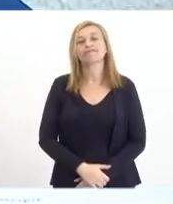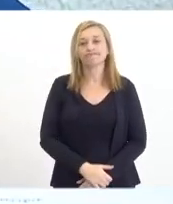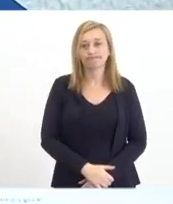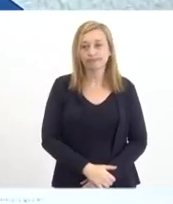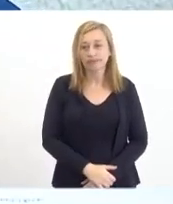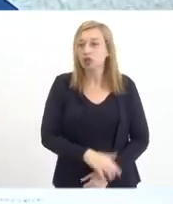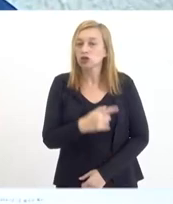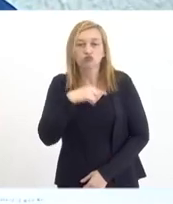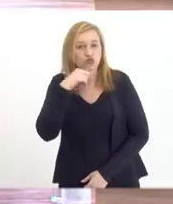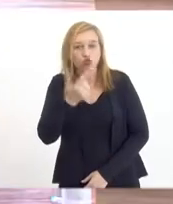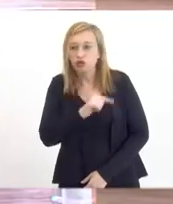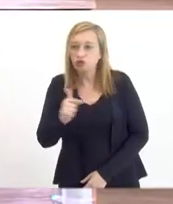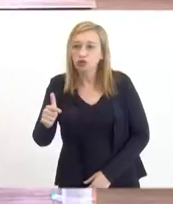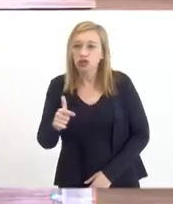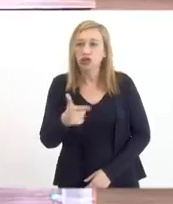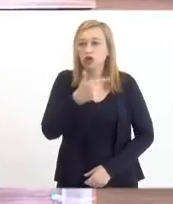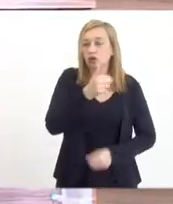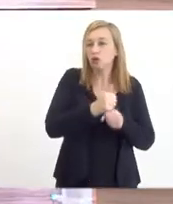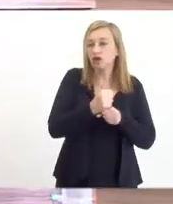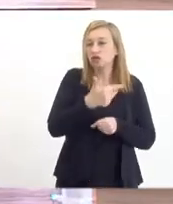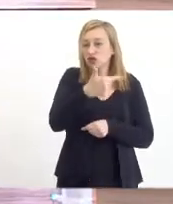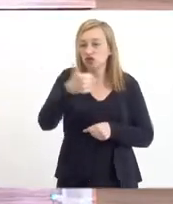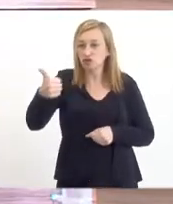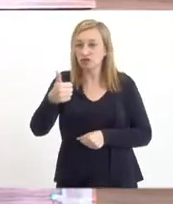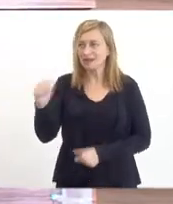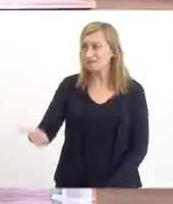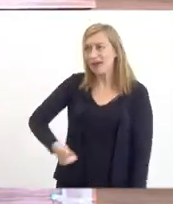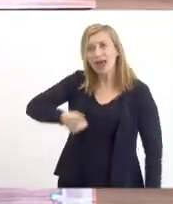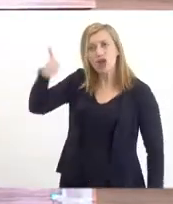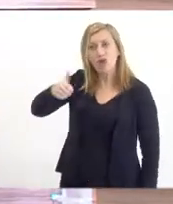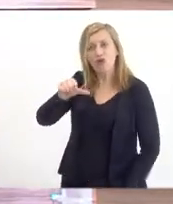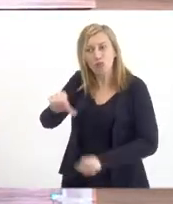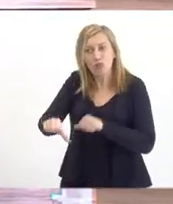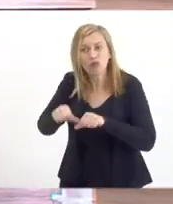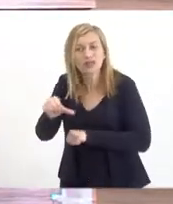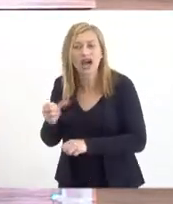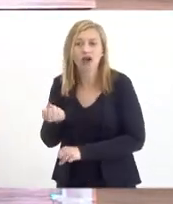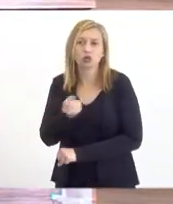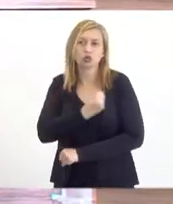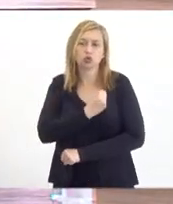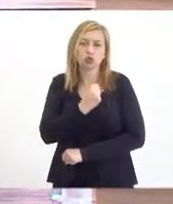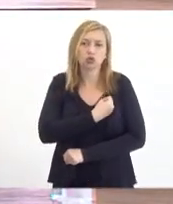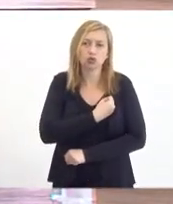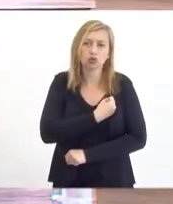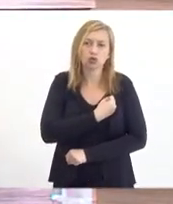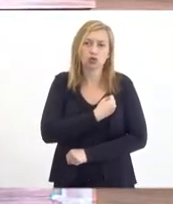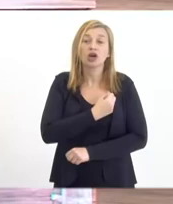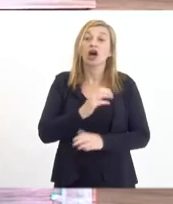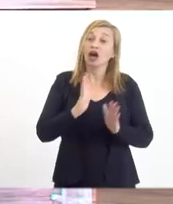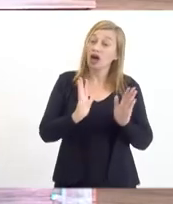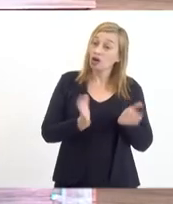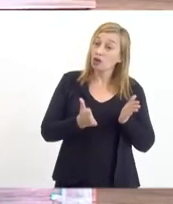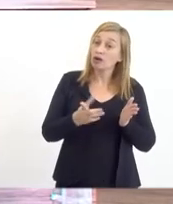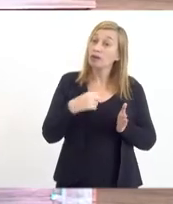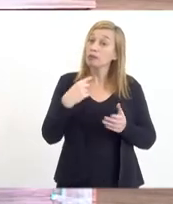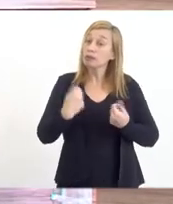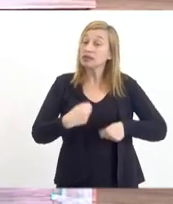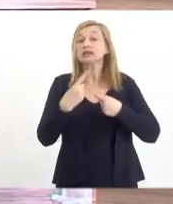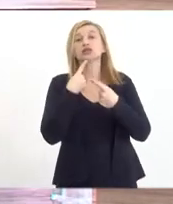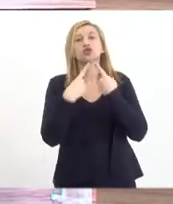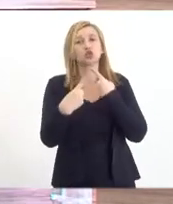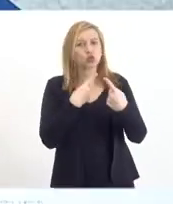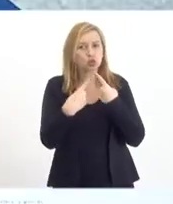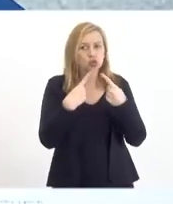não tenho dúvida que o ano de 21 vai ser um ano muito melhor. Nós vamos mudar esses números, mas o fato é que a gente precisa discutir